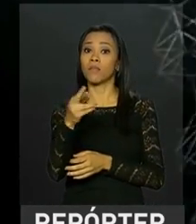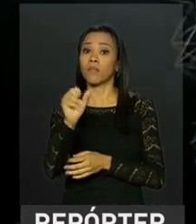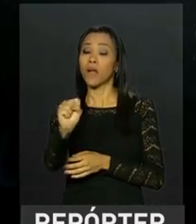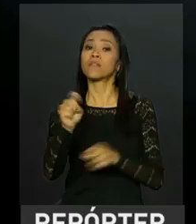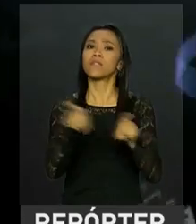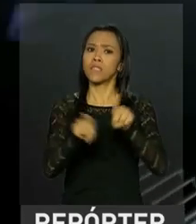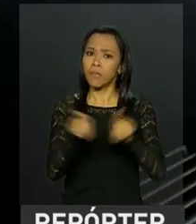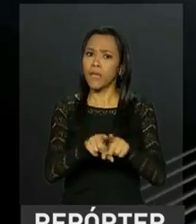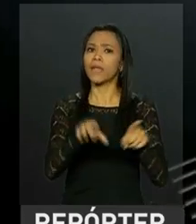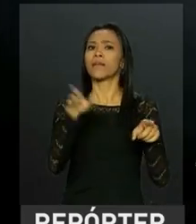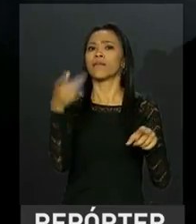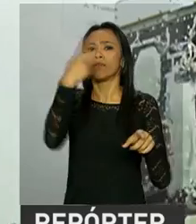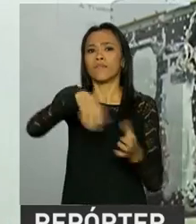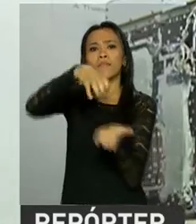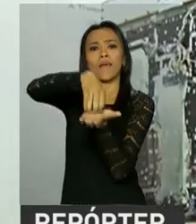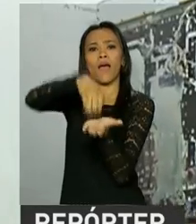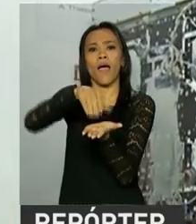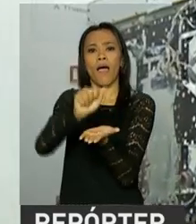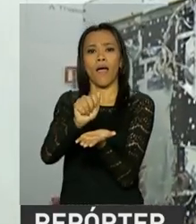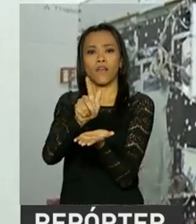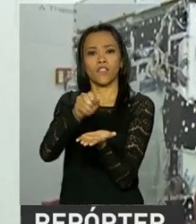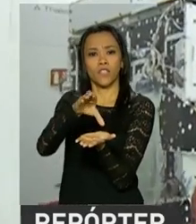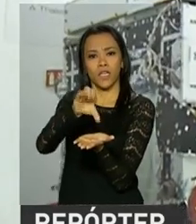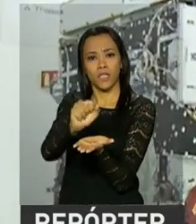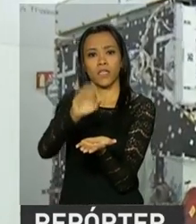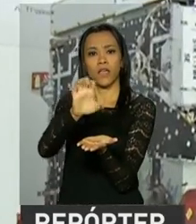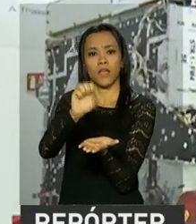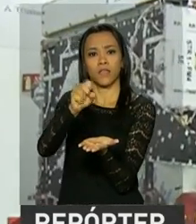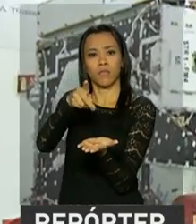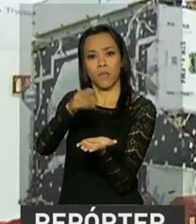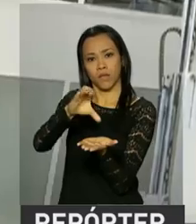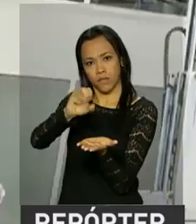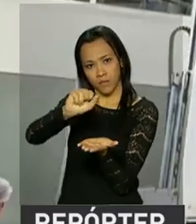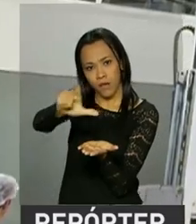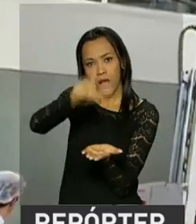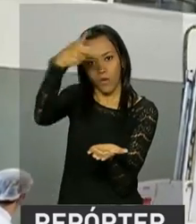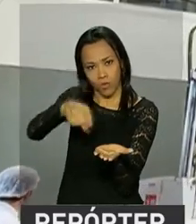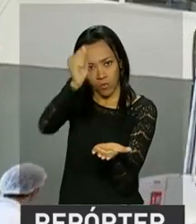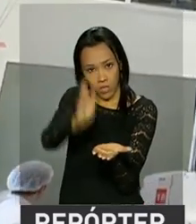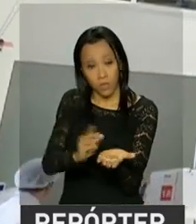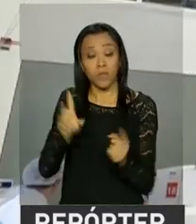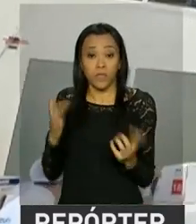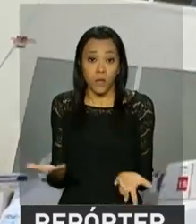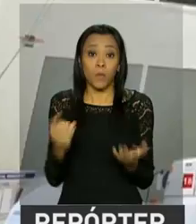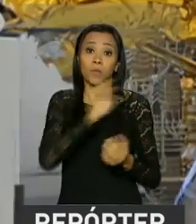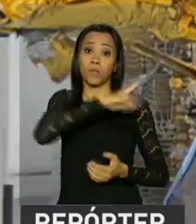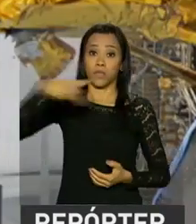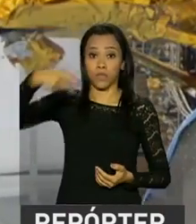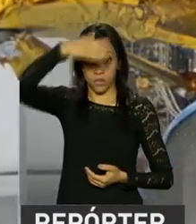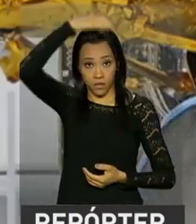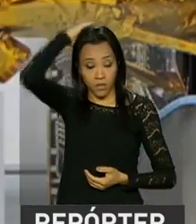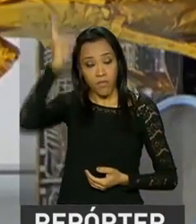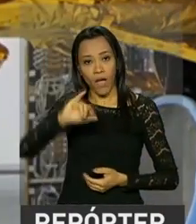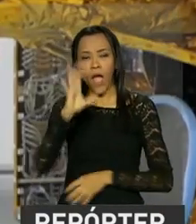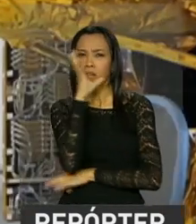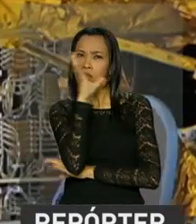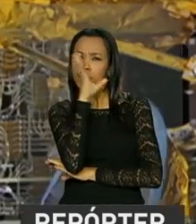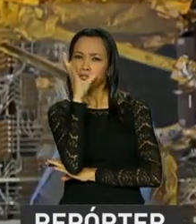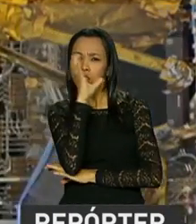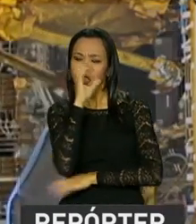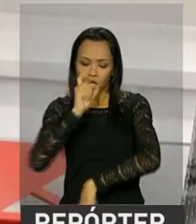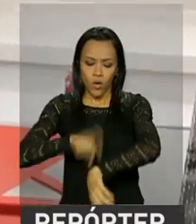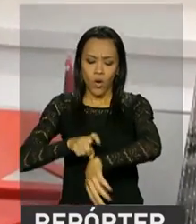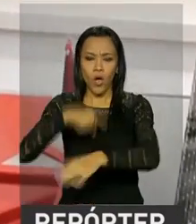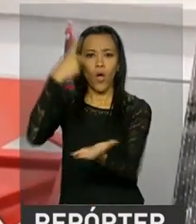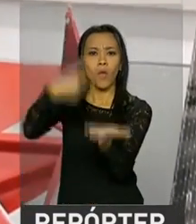Espacial Brasileira. O presidente Michel Temer, como você disse, Leandro, vai participar da transmissão de lançamento marcada